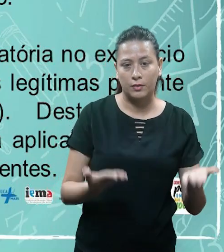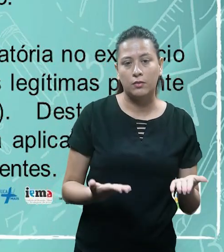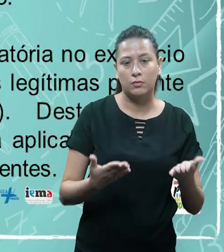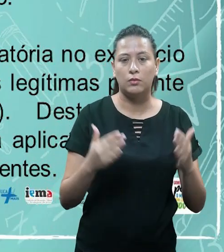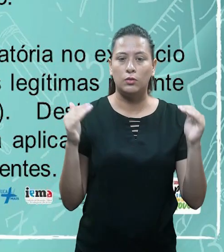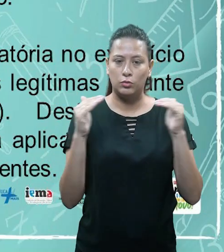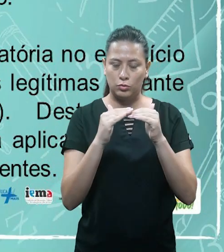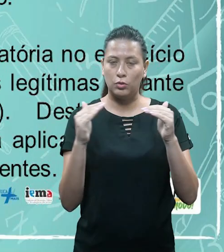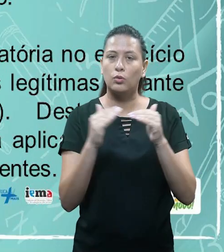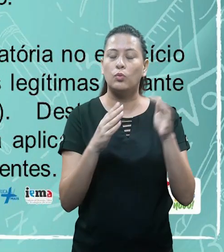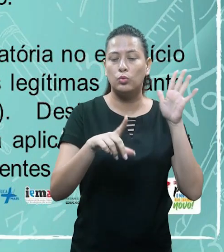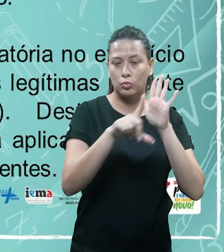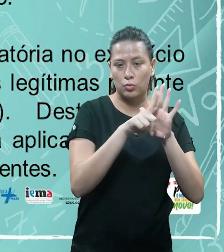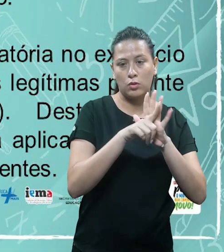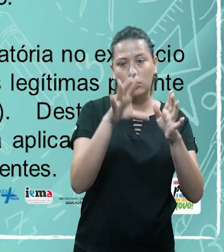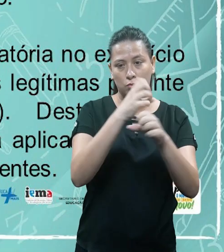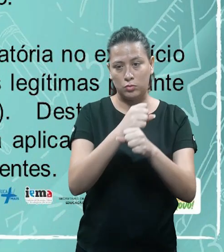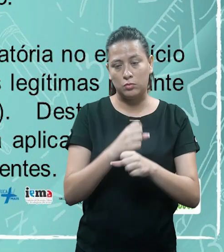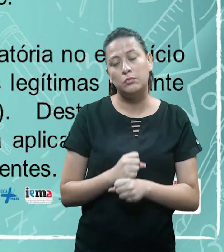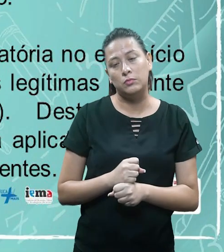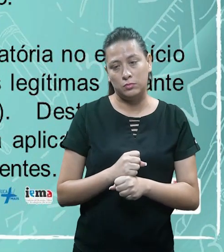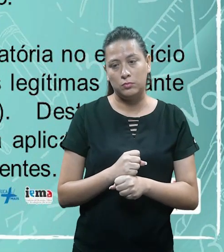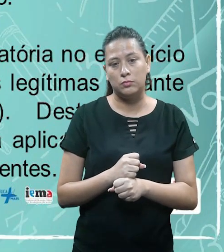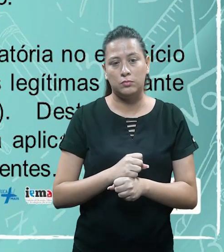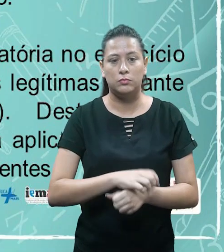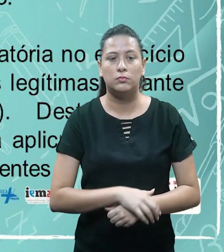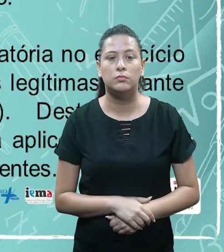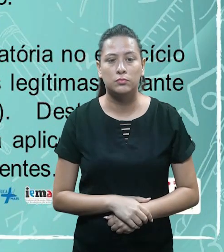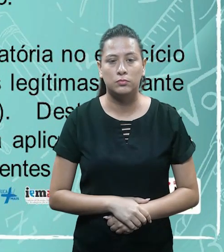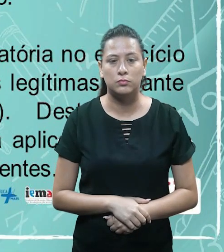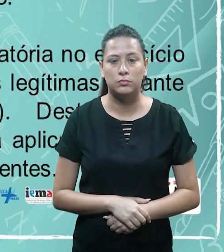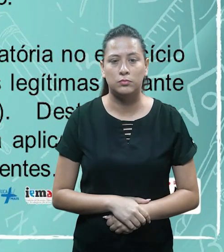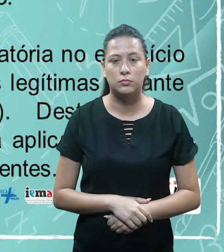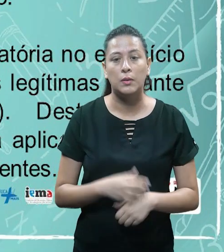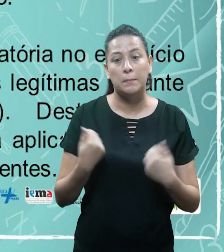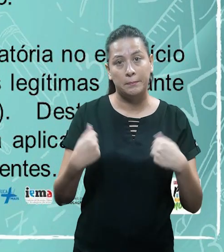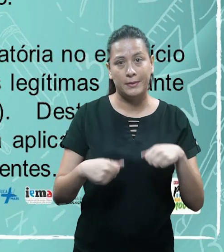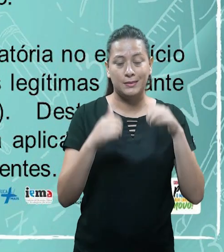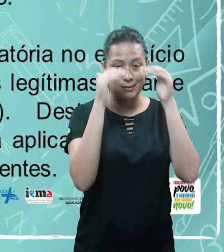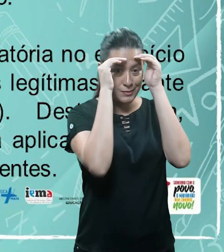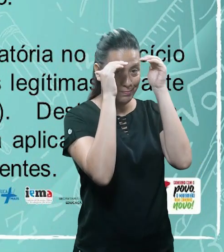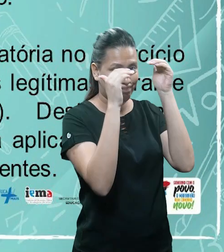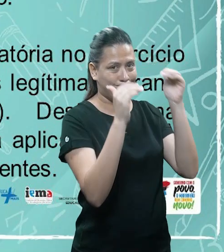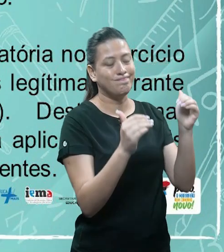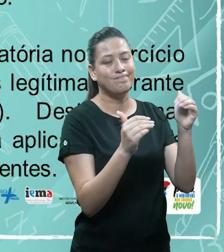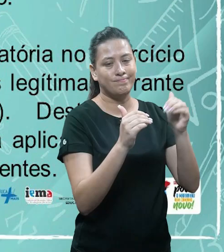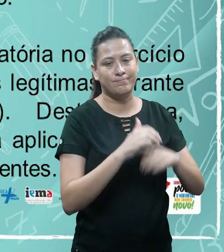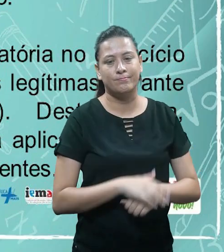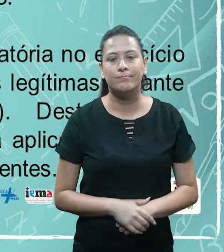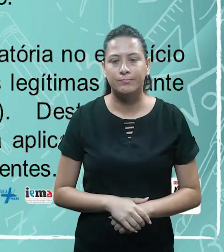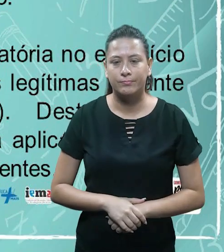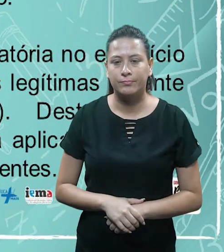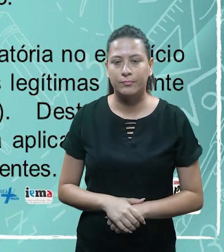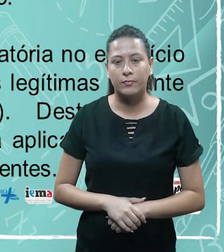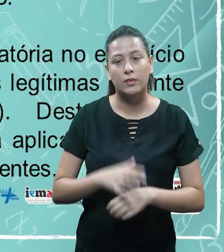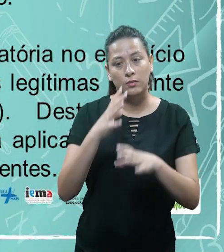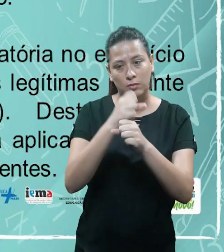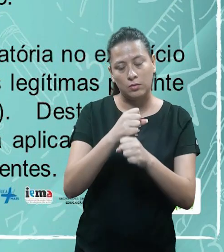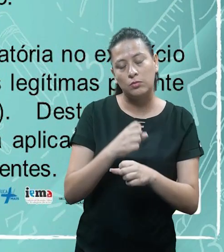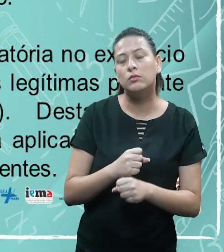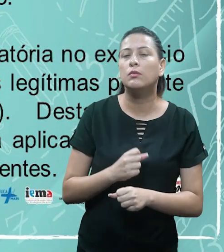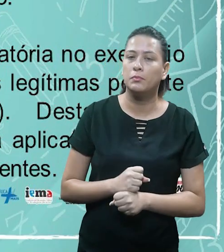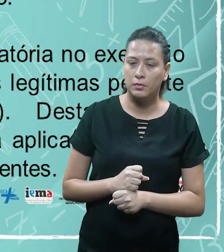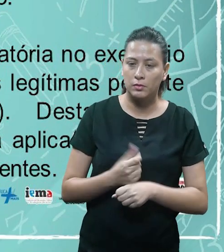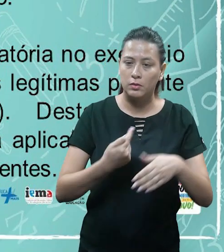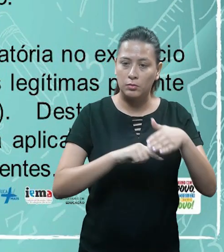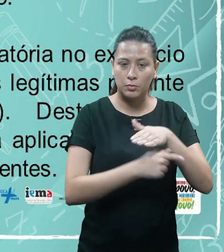principais, os princípios contábeis, perdão, como um todo, devem ser respeitados tanto na contabilidade aplicada ao